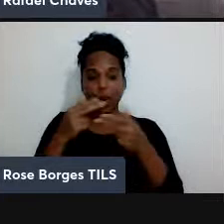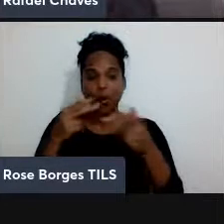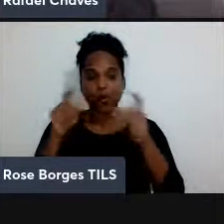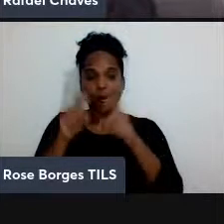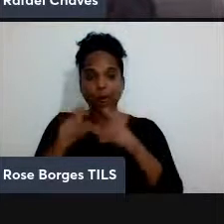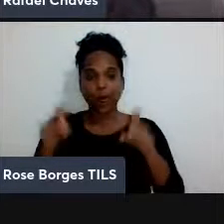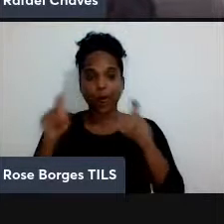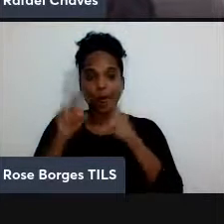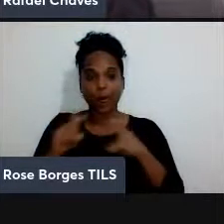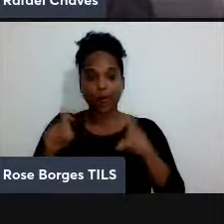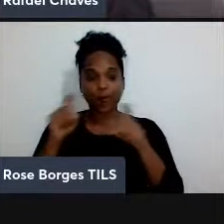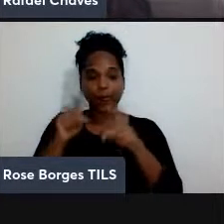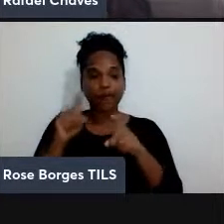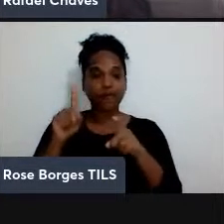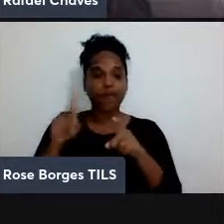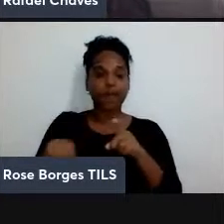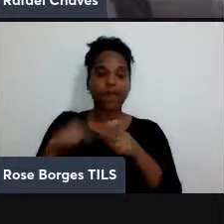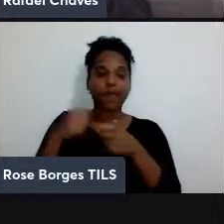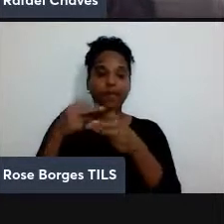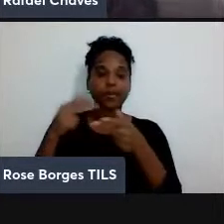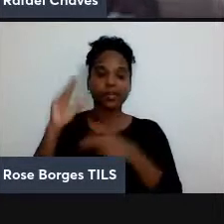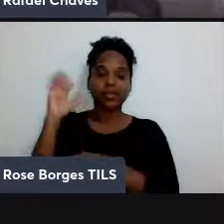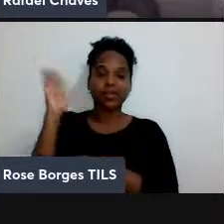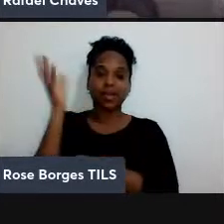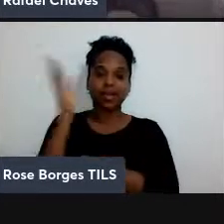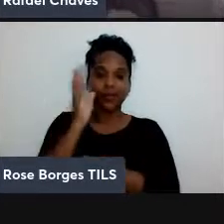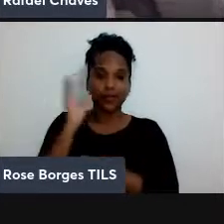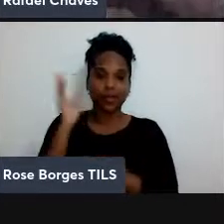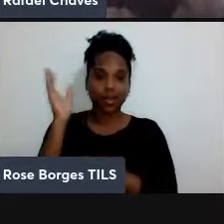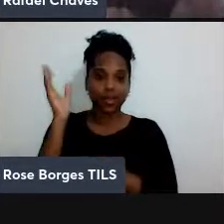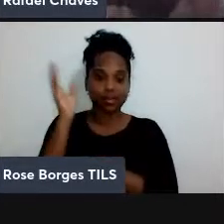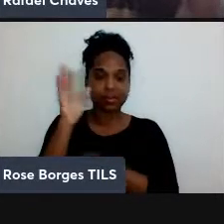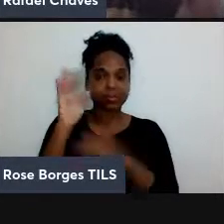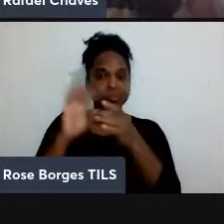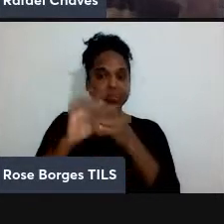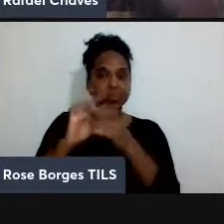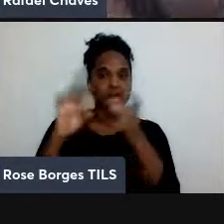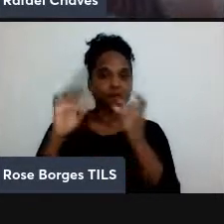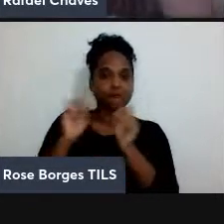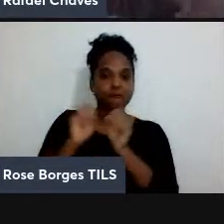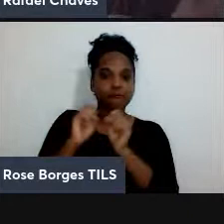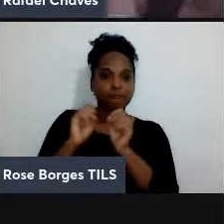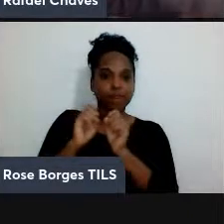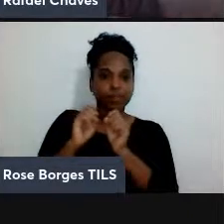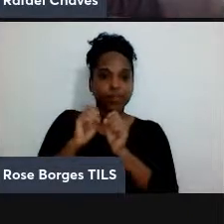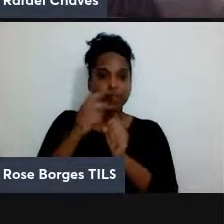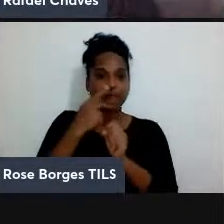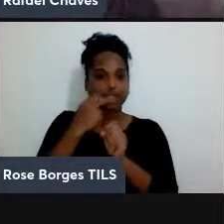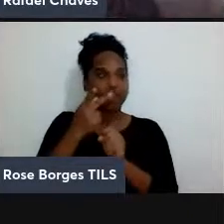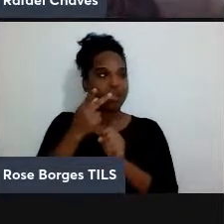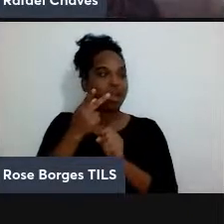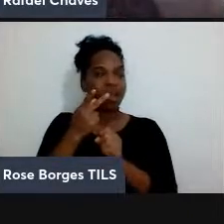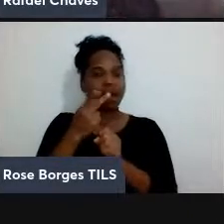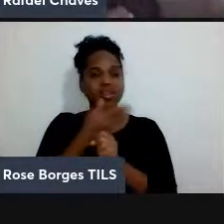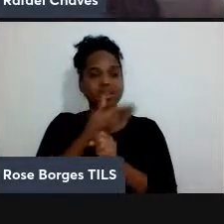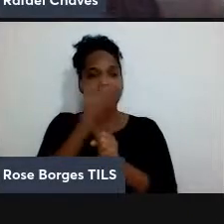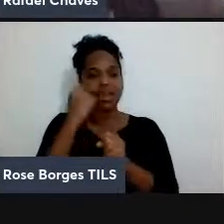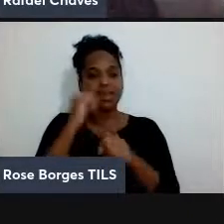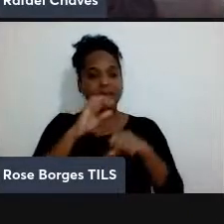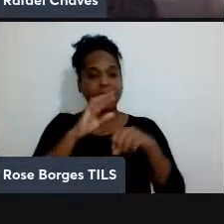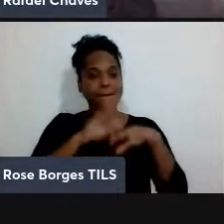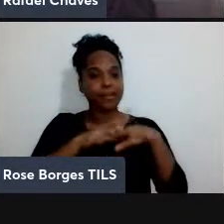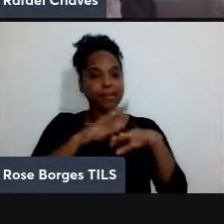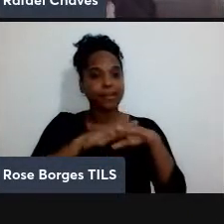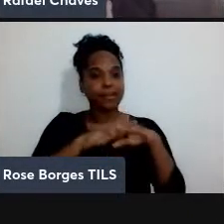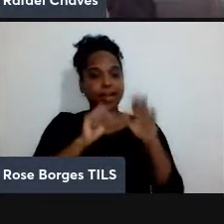aquilo que a natureza nos permite fazer então essa tese é muito bonita ele está dizendo olha esquece essa matemática abstrata maluca aí o que